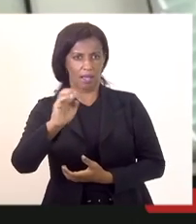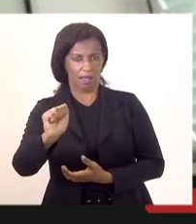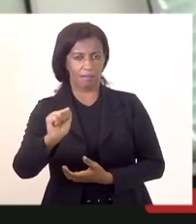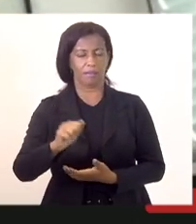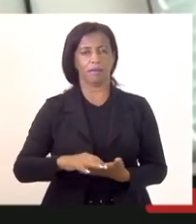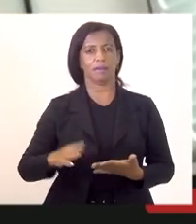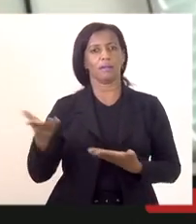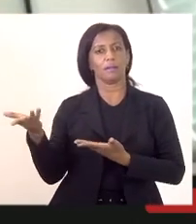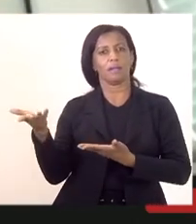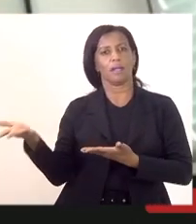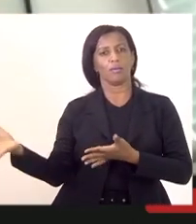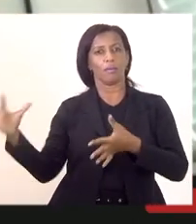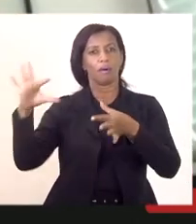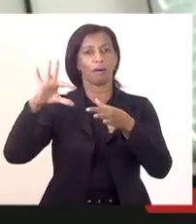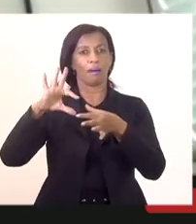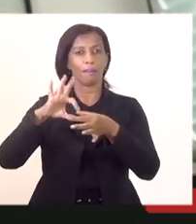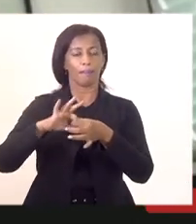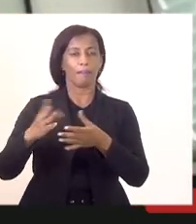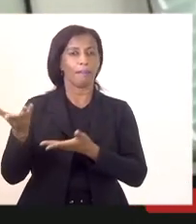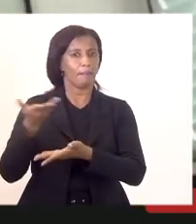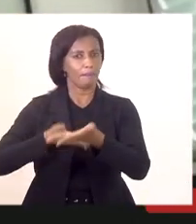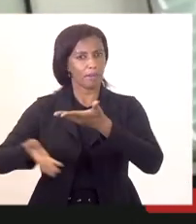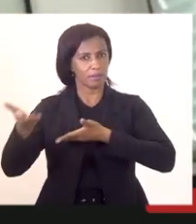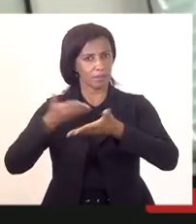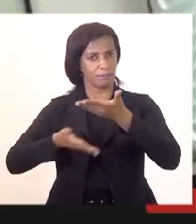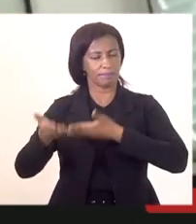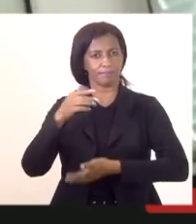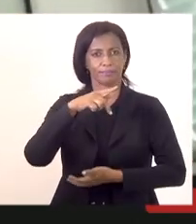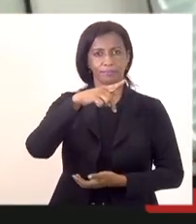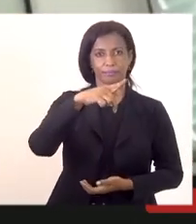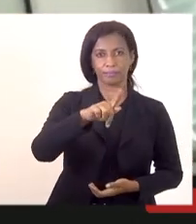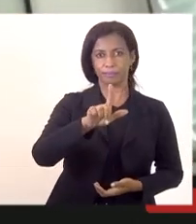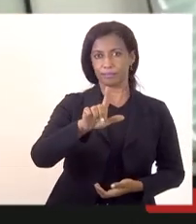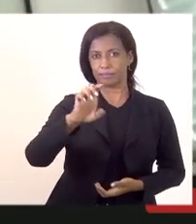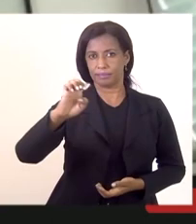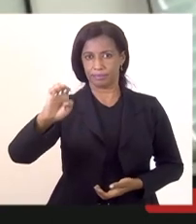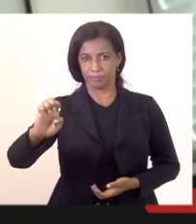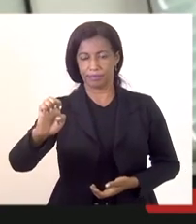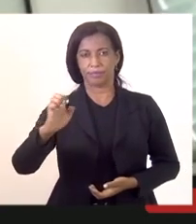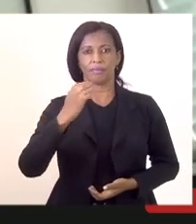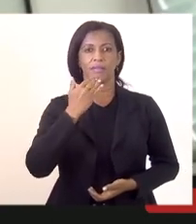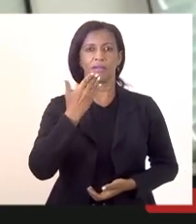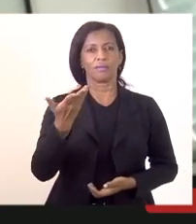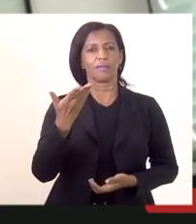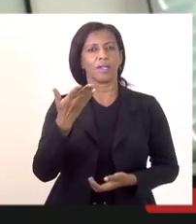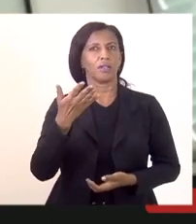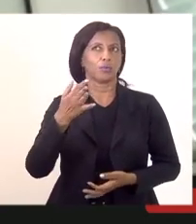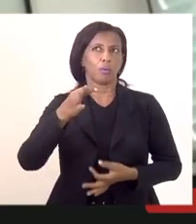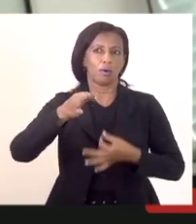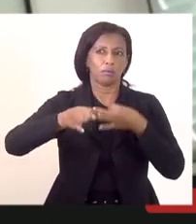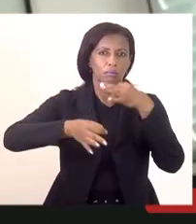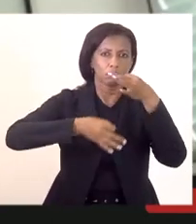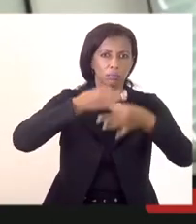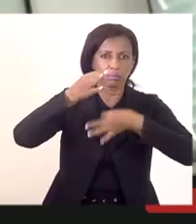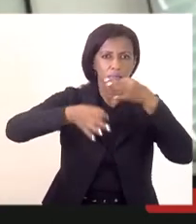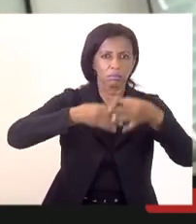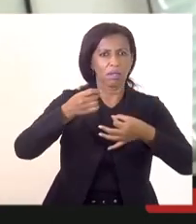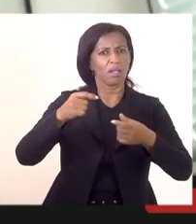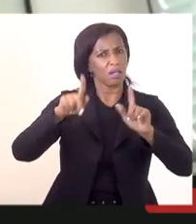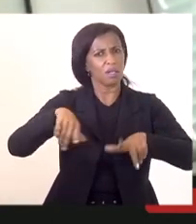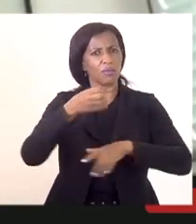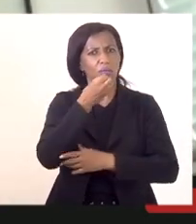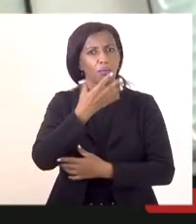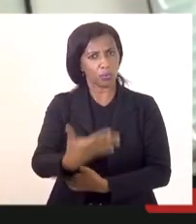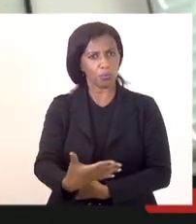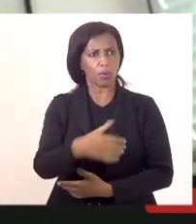em parceria aqui com a PGE, acatou uma solicitação, uma sugestão, que foi muito salutada,